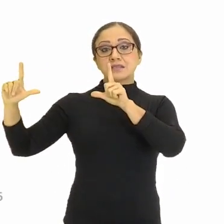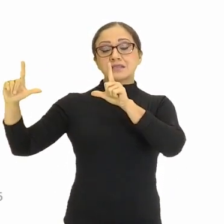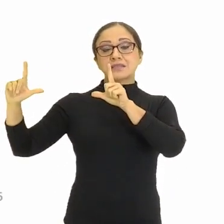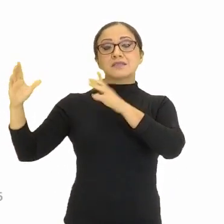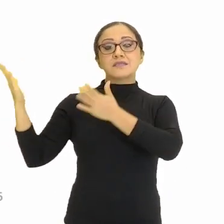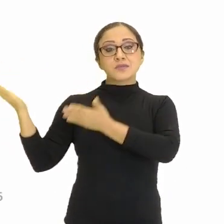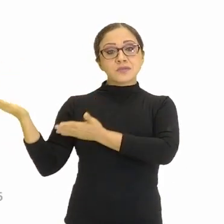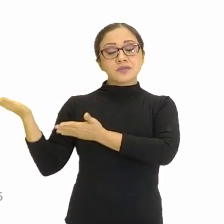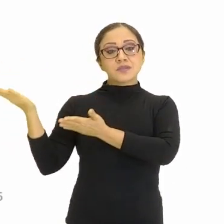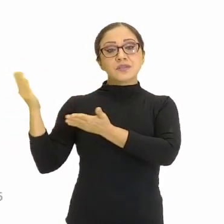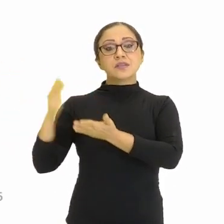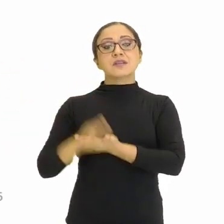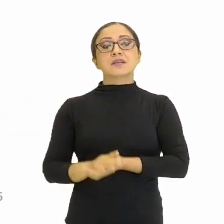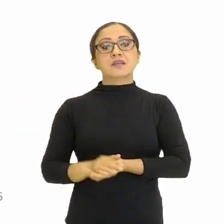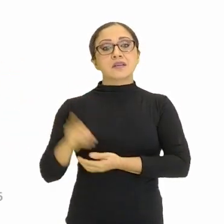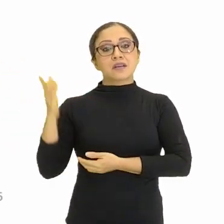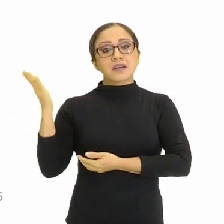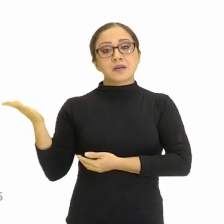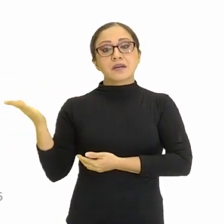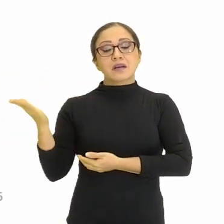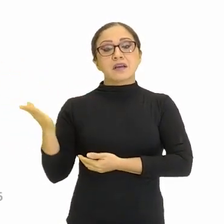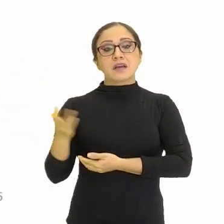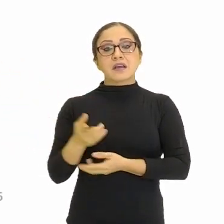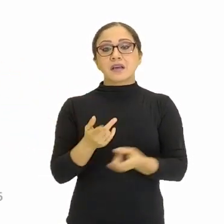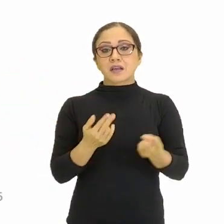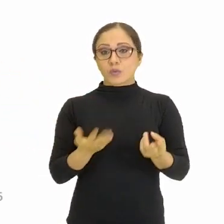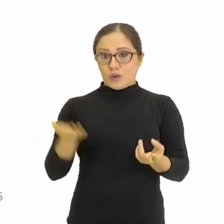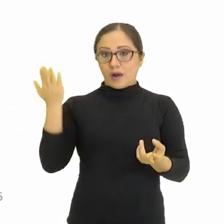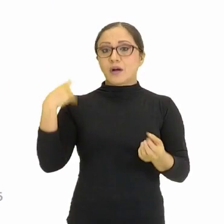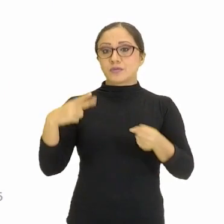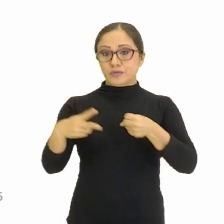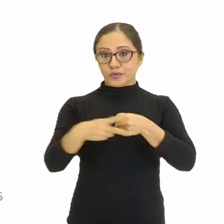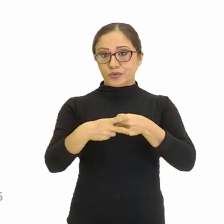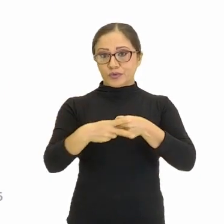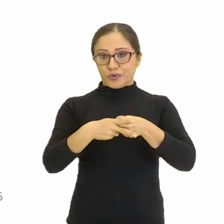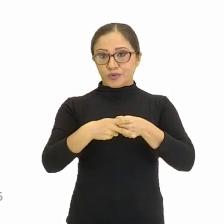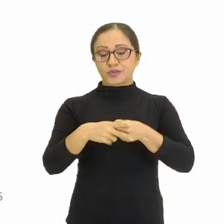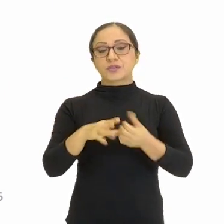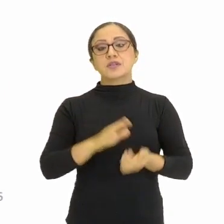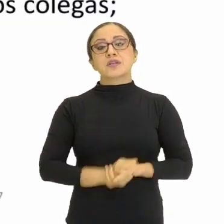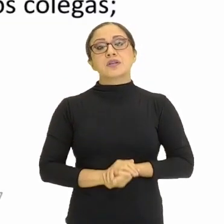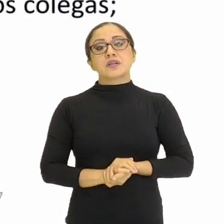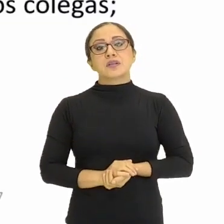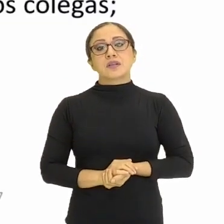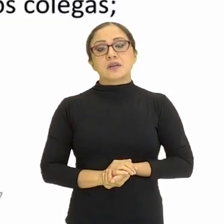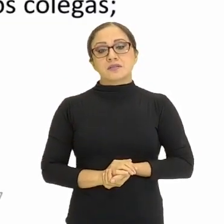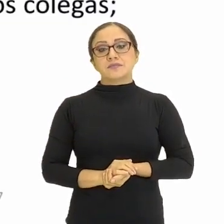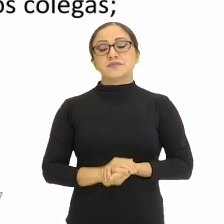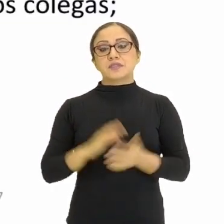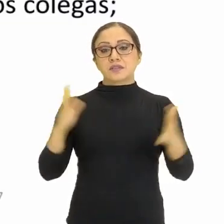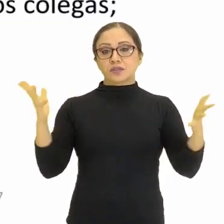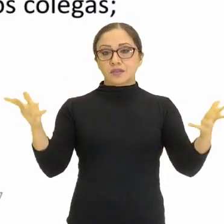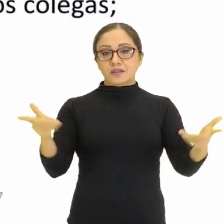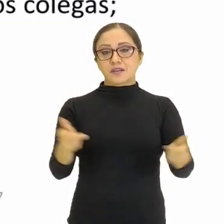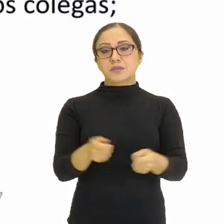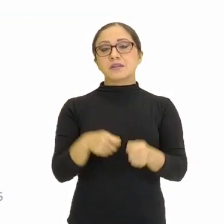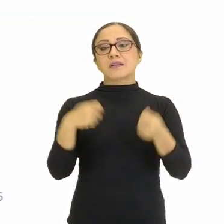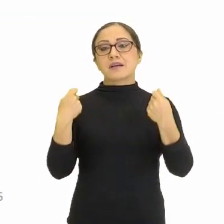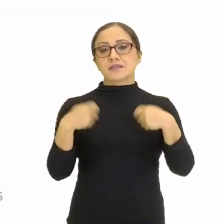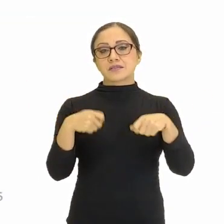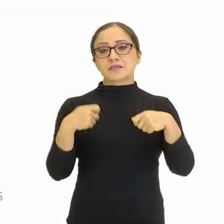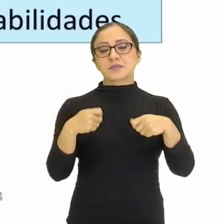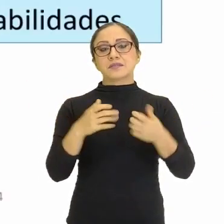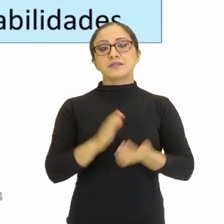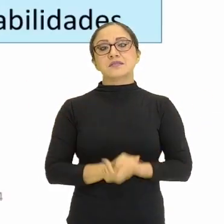A esquematização que aparece aqui foi a mesma que a gente encerrou no módulo 2, né? São as habilidades necessárias, perdão,